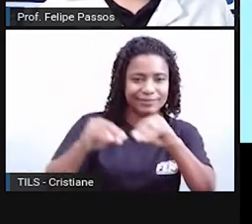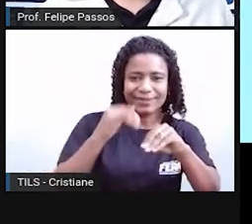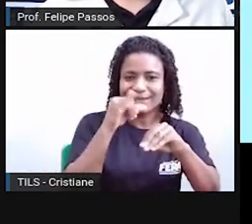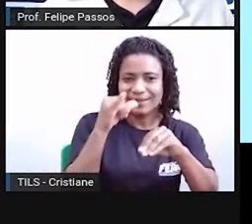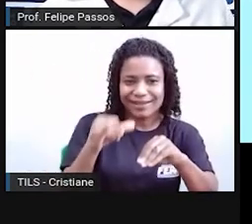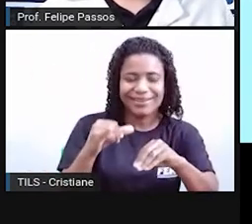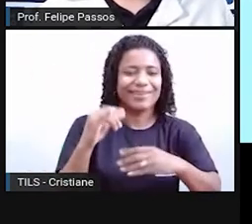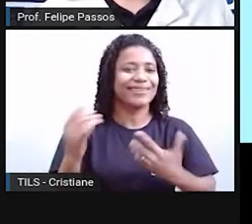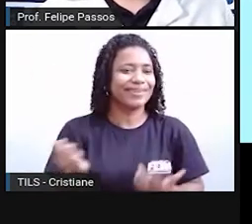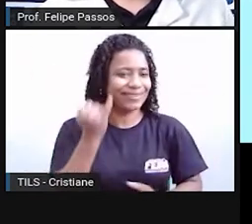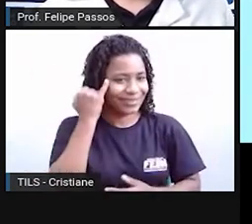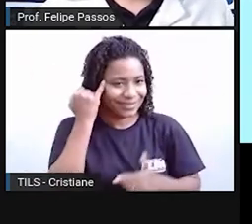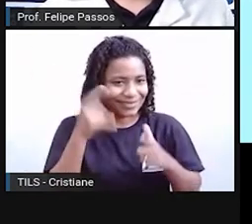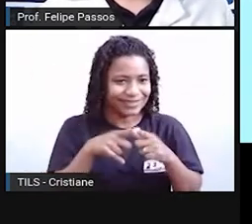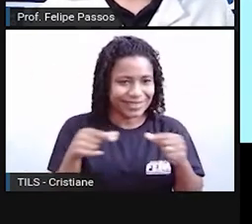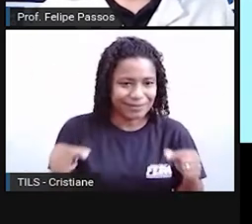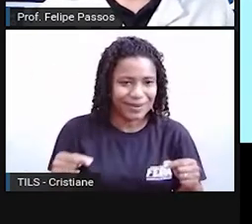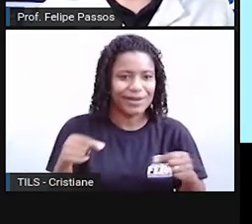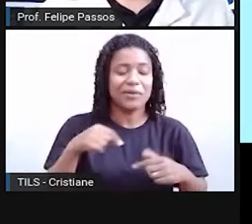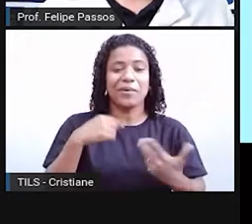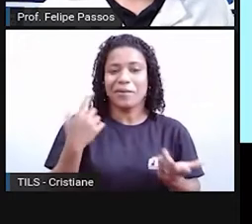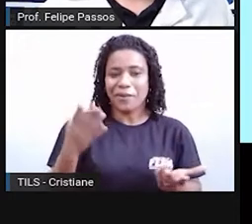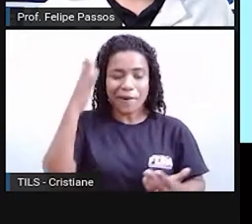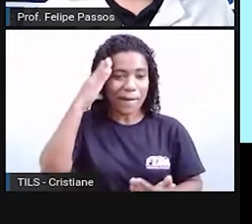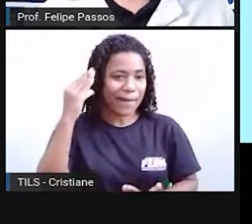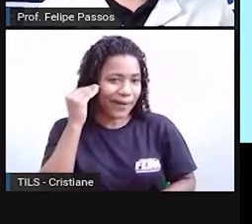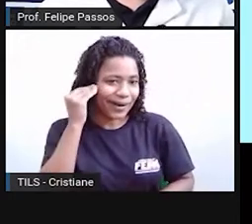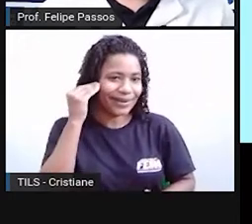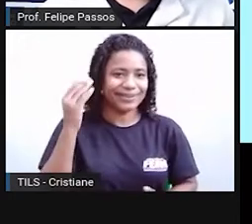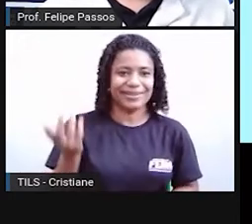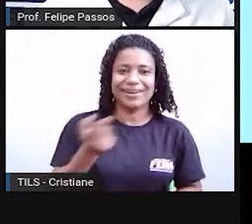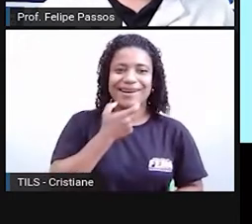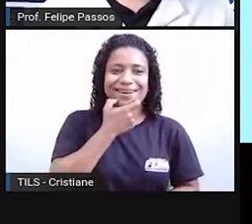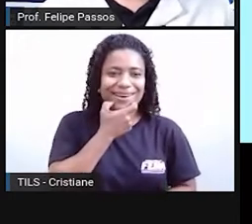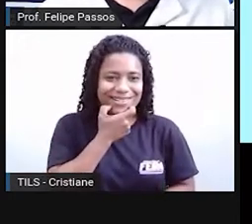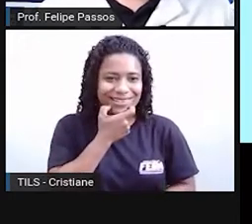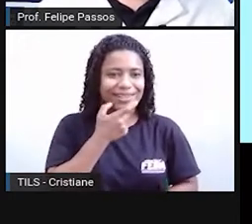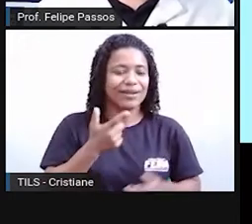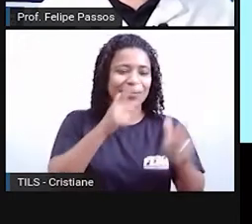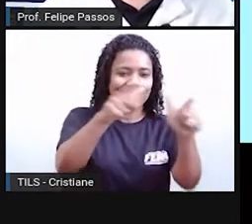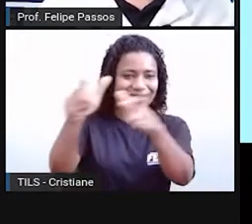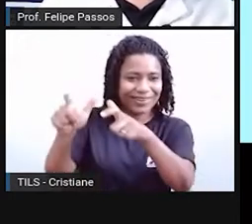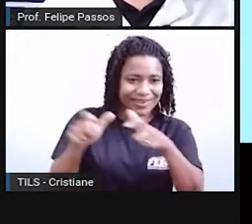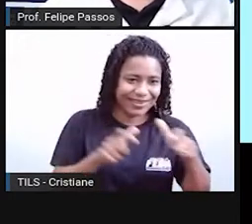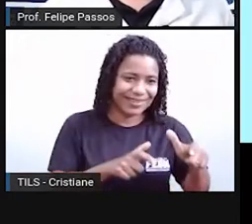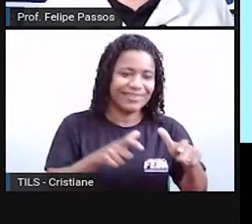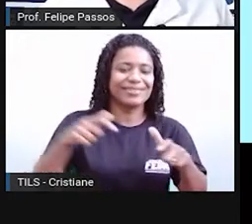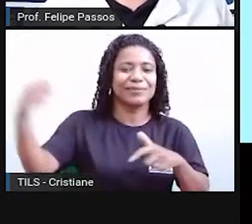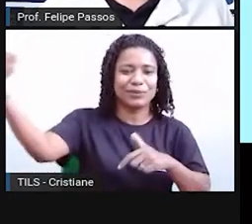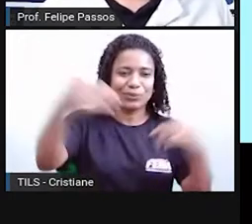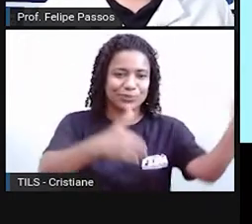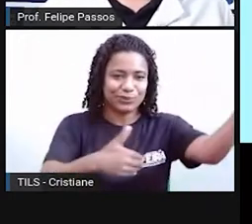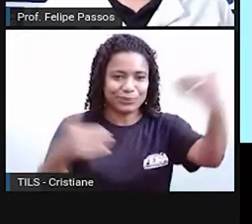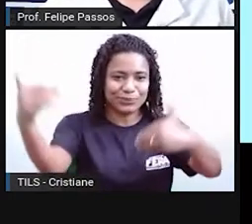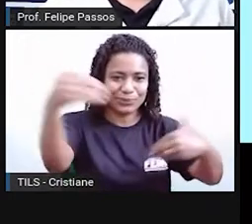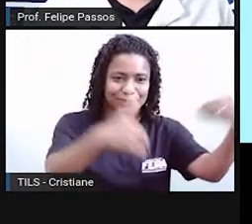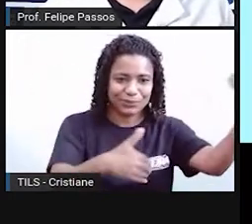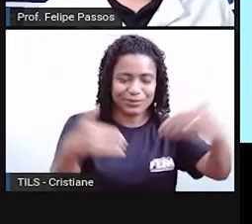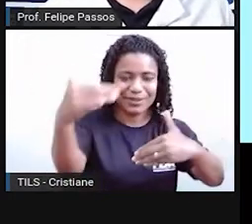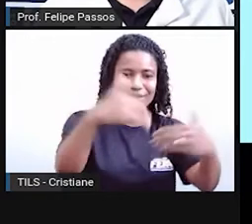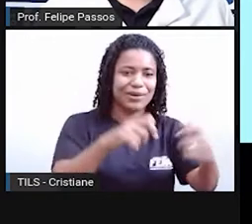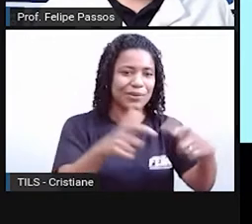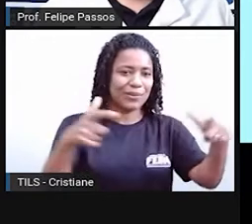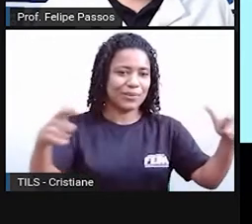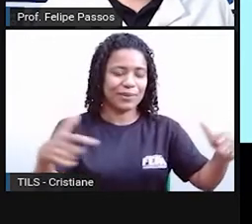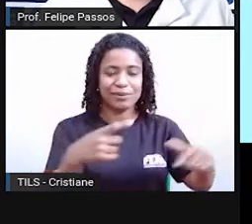Japão, Espanha, Holanda, Inglaterra. Então, vários idiomas, várias expressões foram